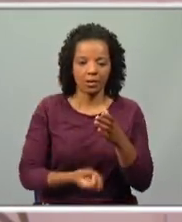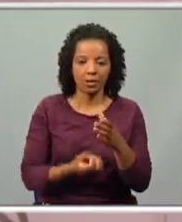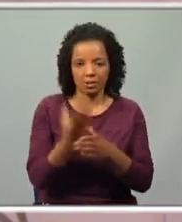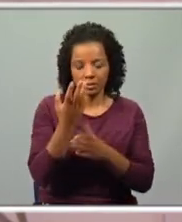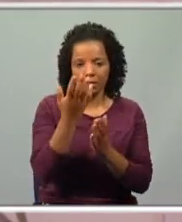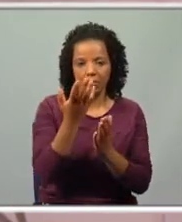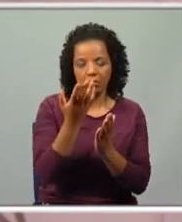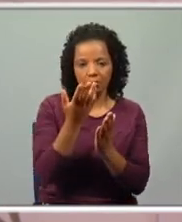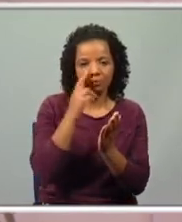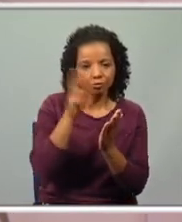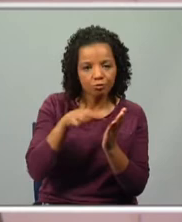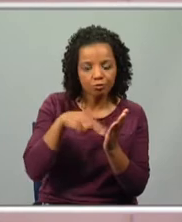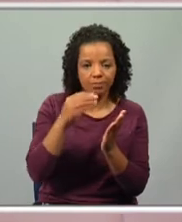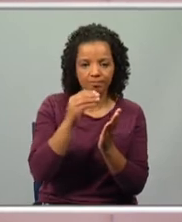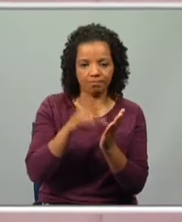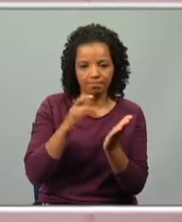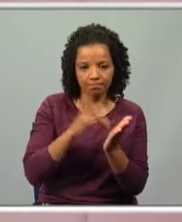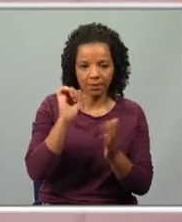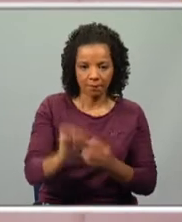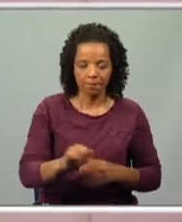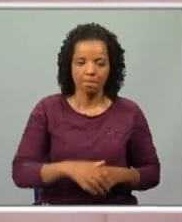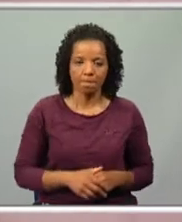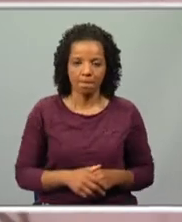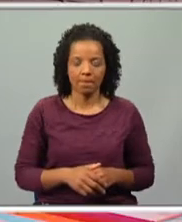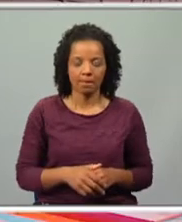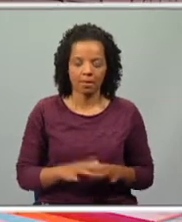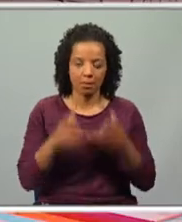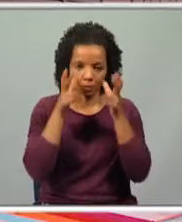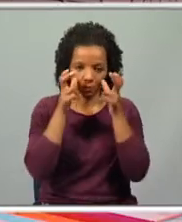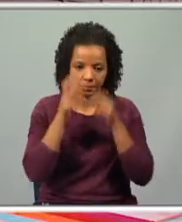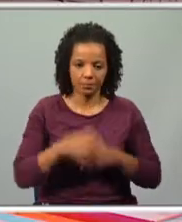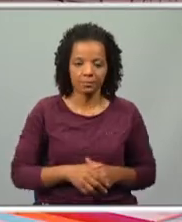artística, na criação literária de S. de Queiroz. Ouve, então.